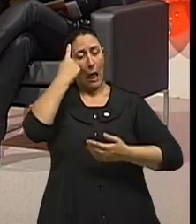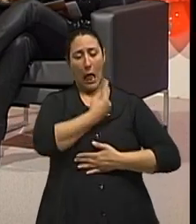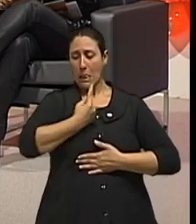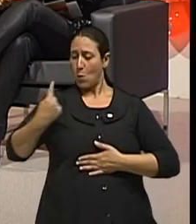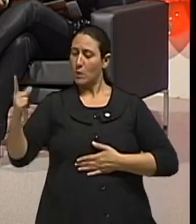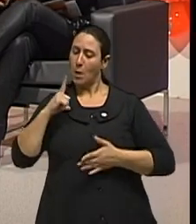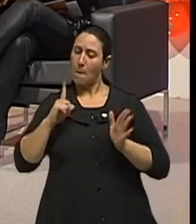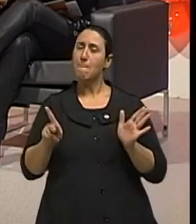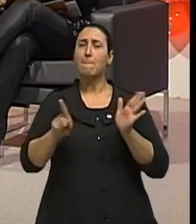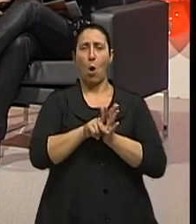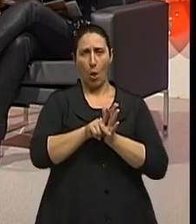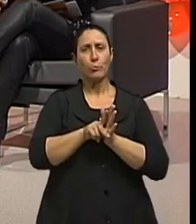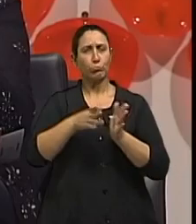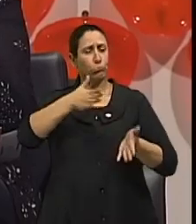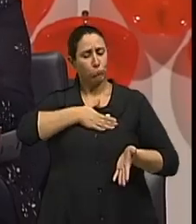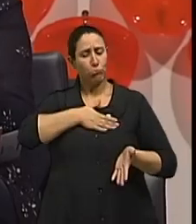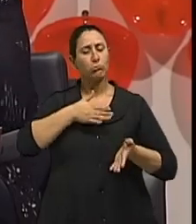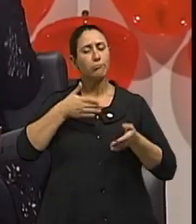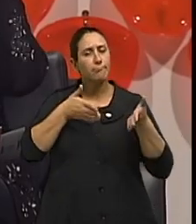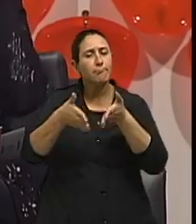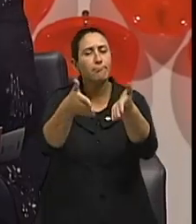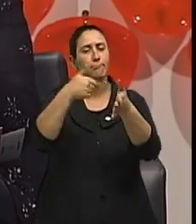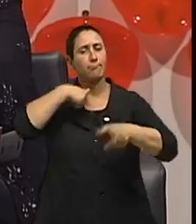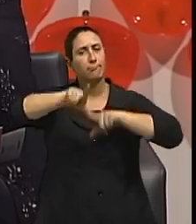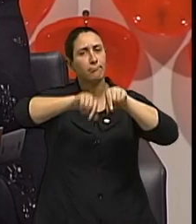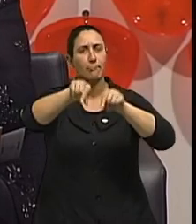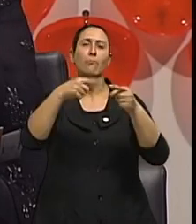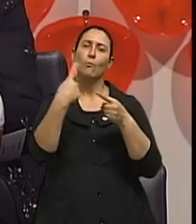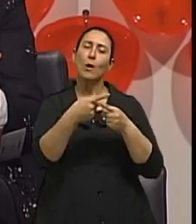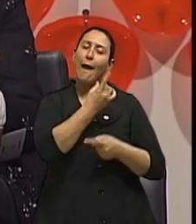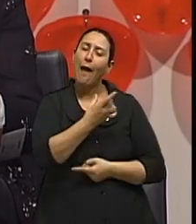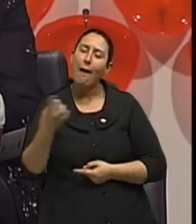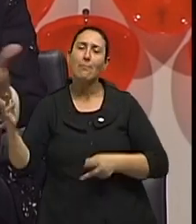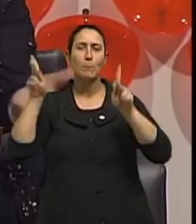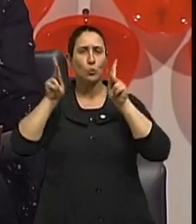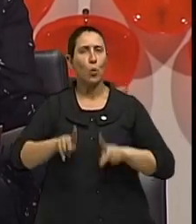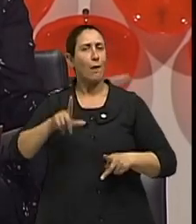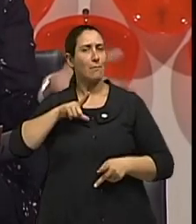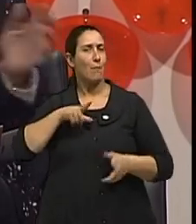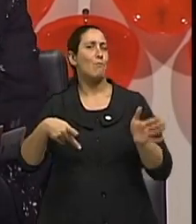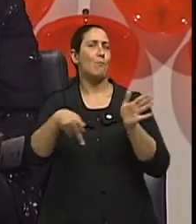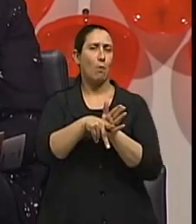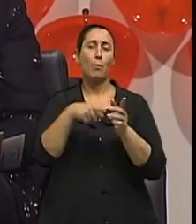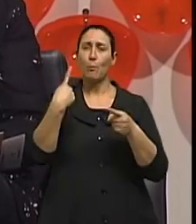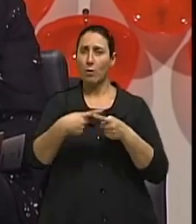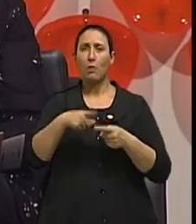Ó, vou repetir. A chave está com cada pessoa. É, infelizmente o nosso tempo